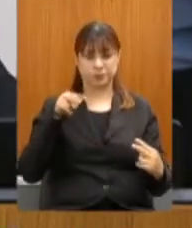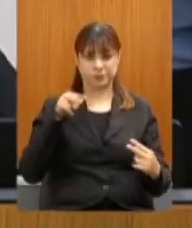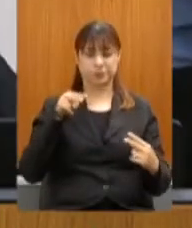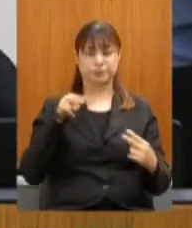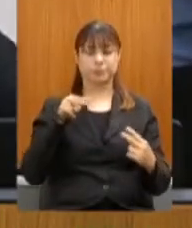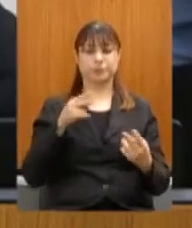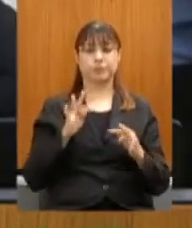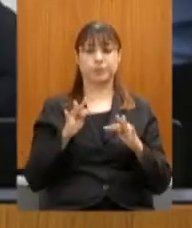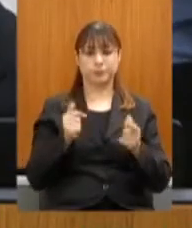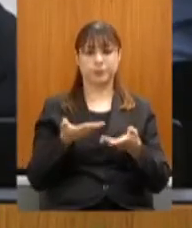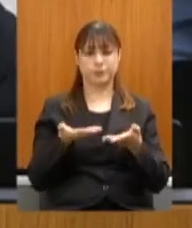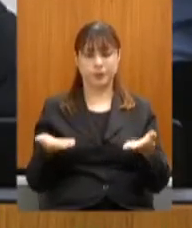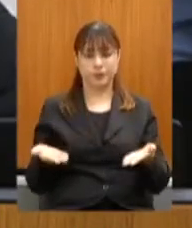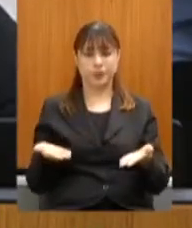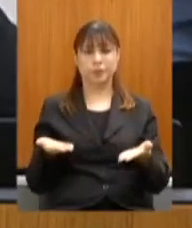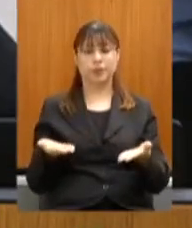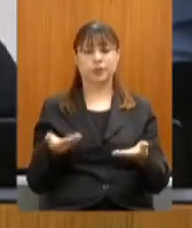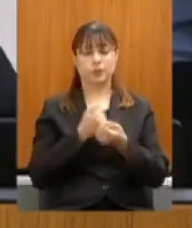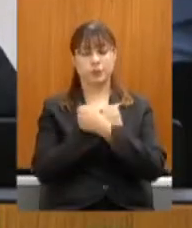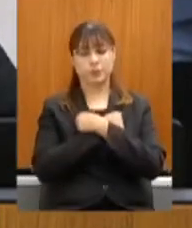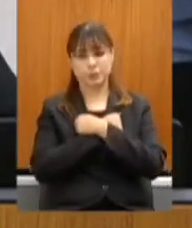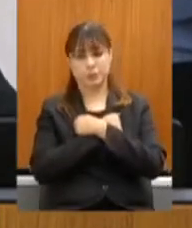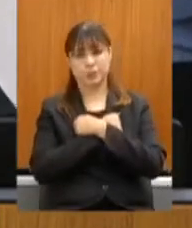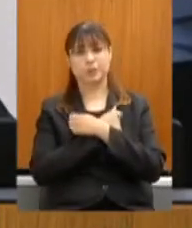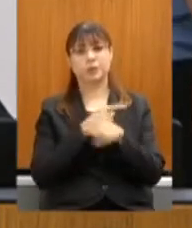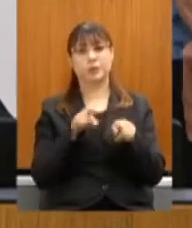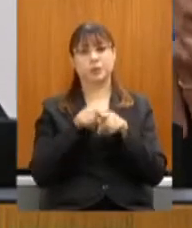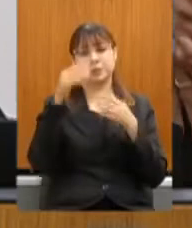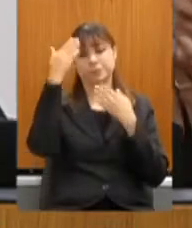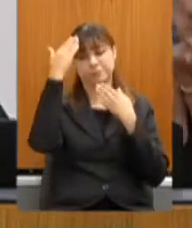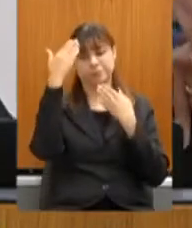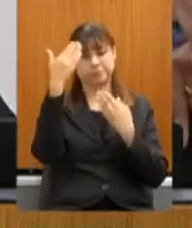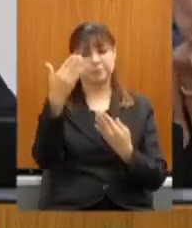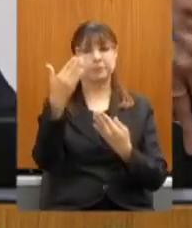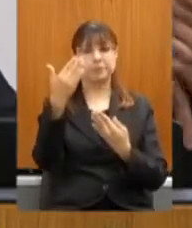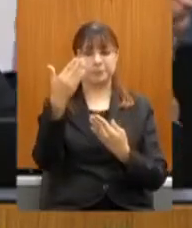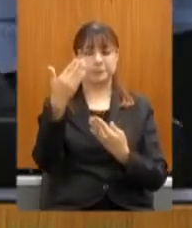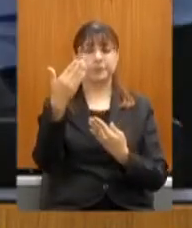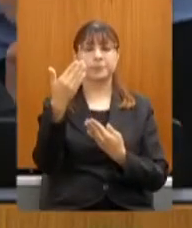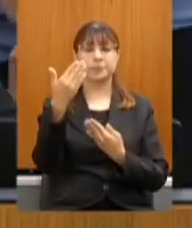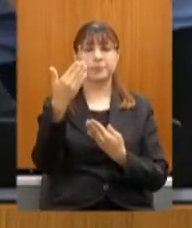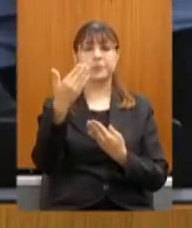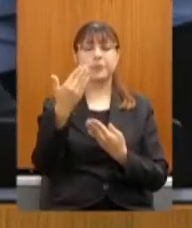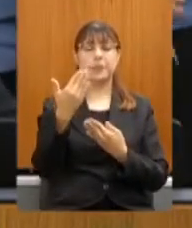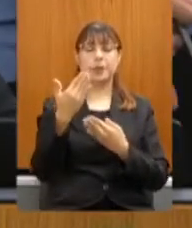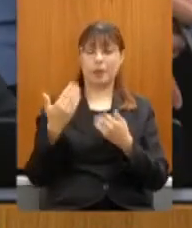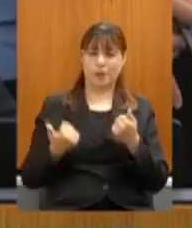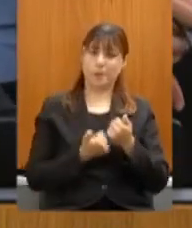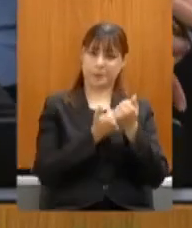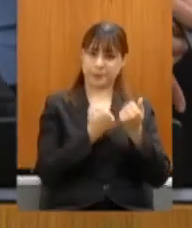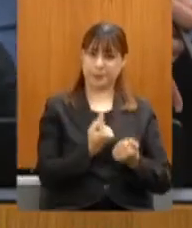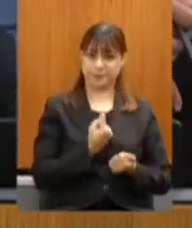A todos os nossos abraços e os nossos agradecimentos pelo apoio.